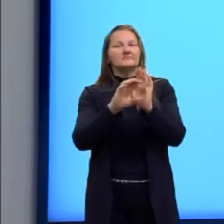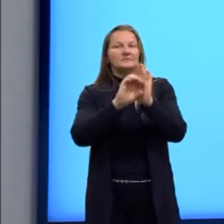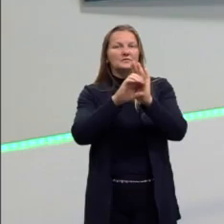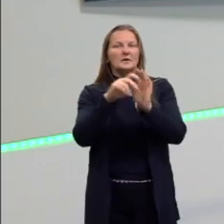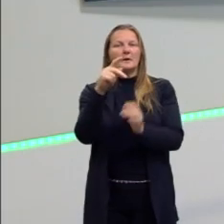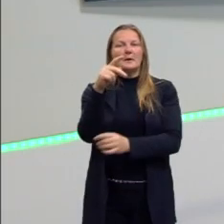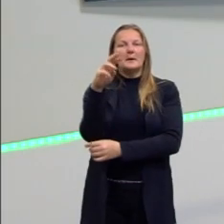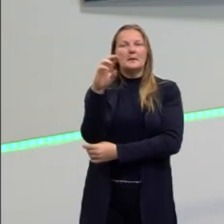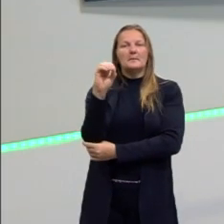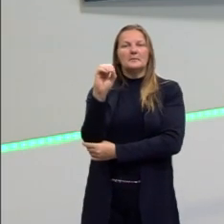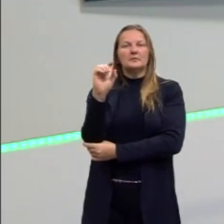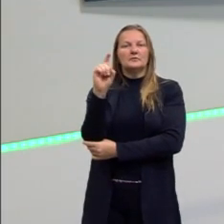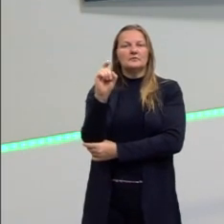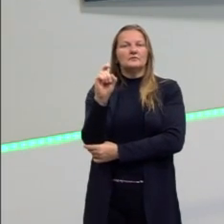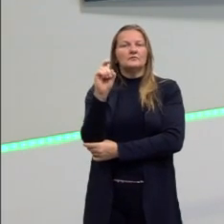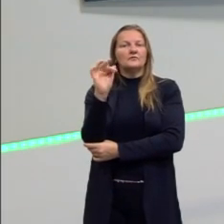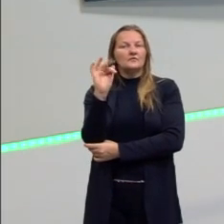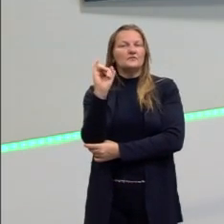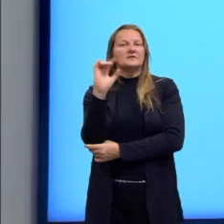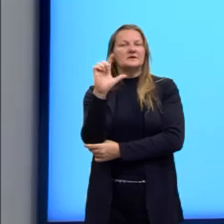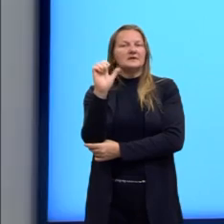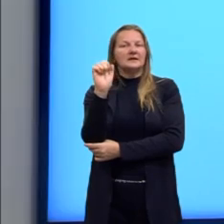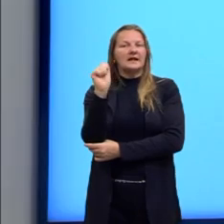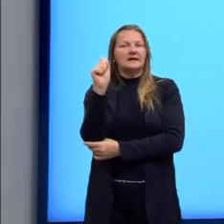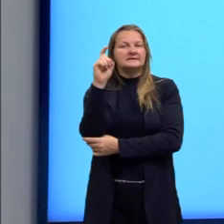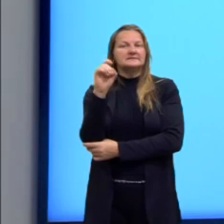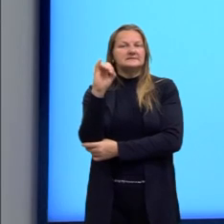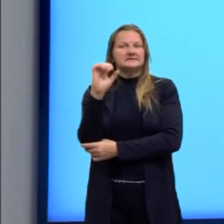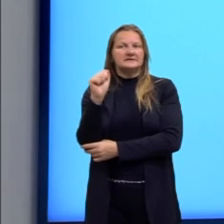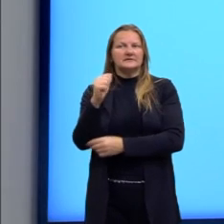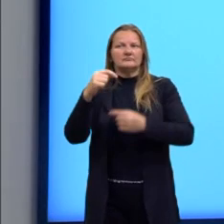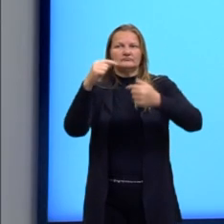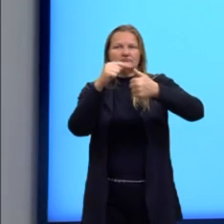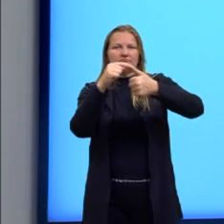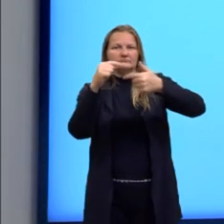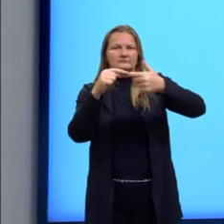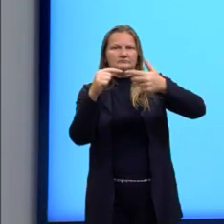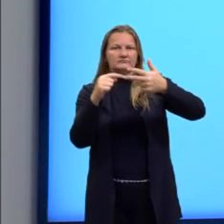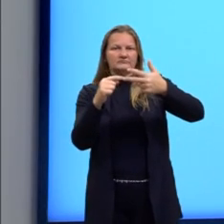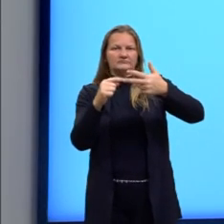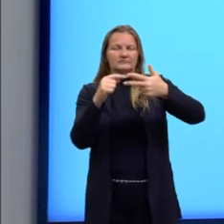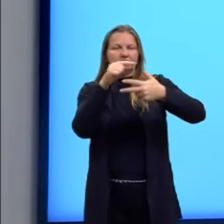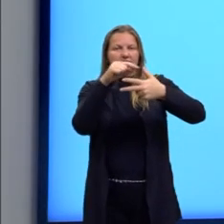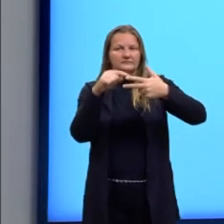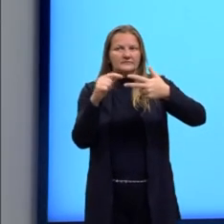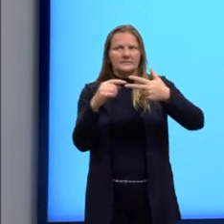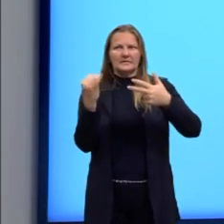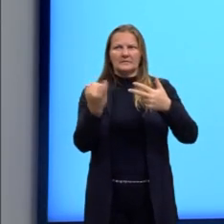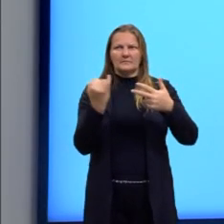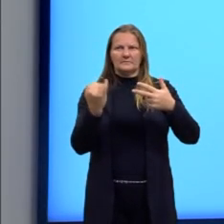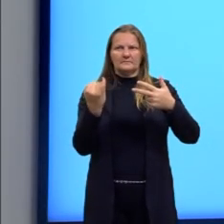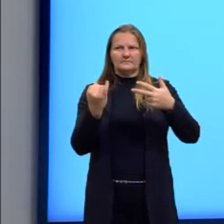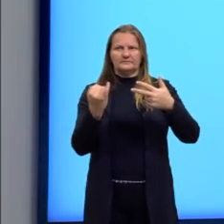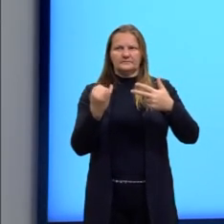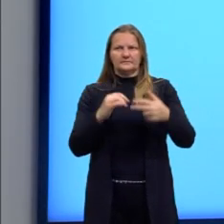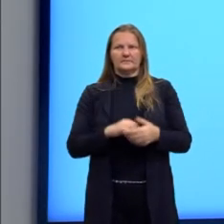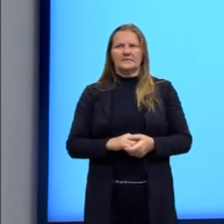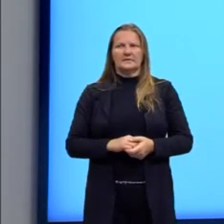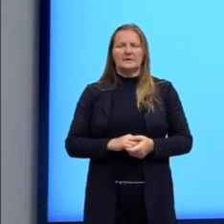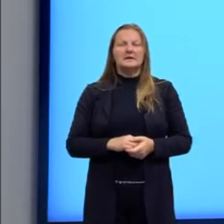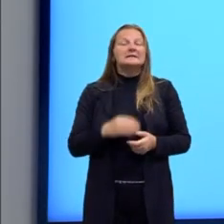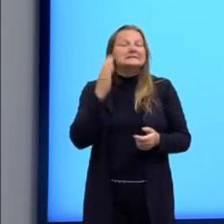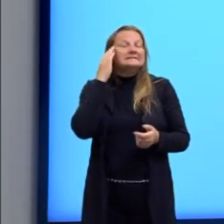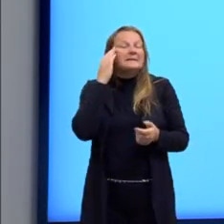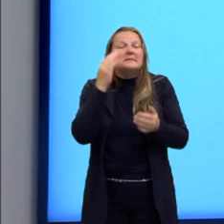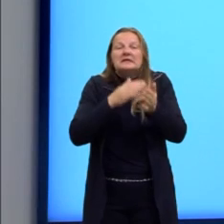Então, temos que ter em mente esses três tópicos relacionados às doenças. Não precisa saber